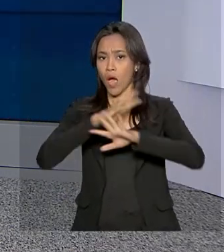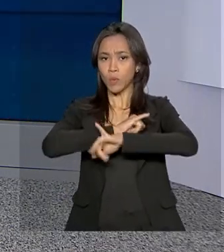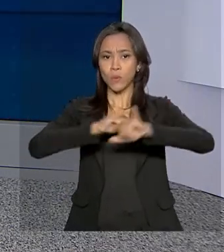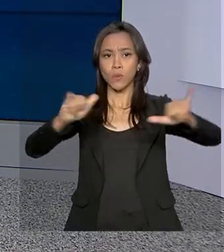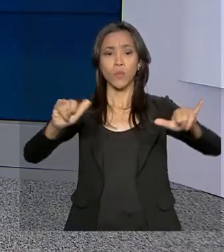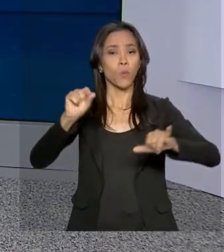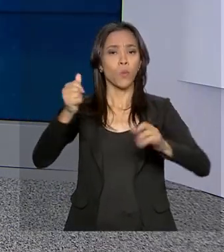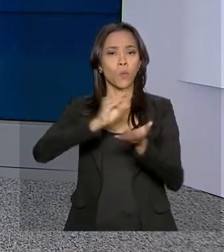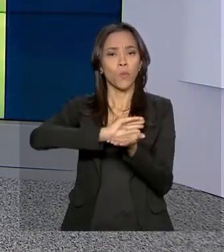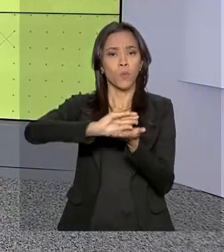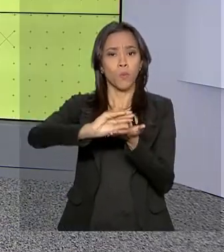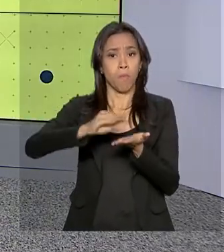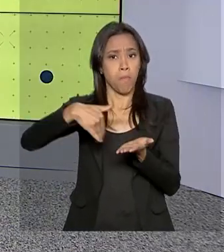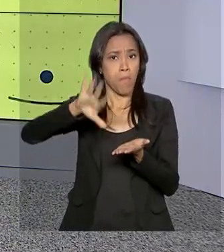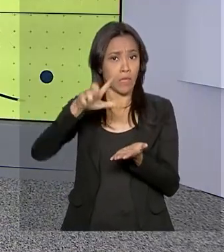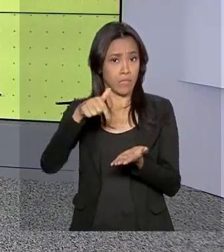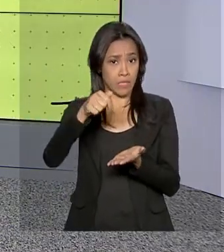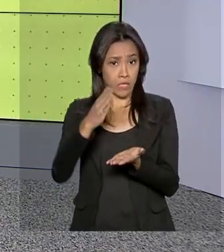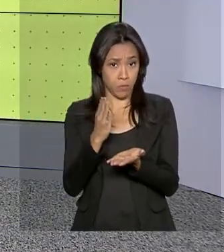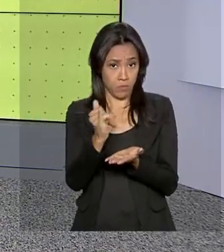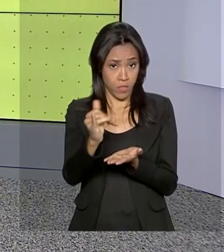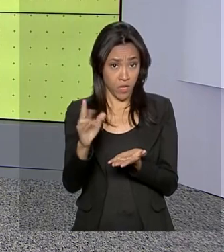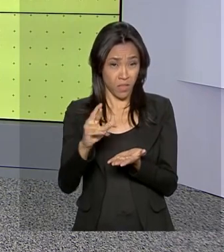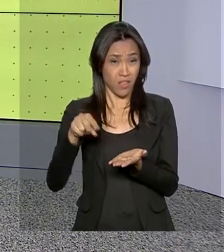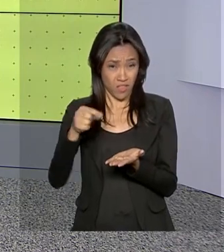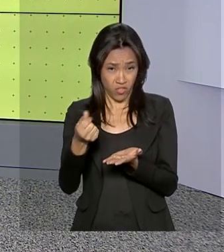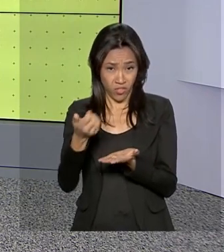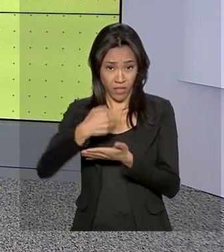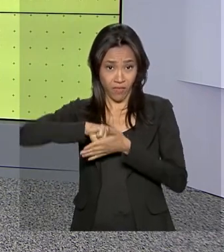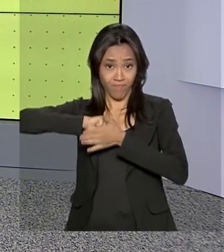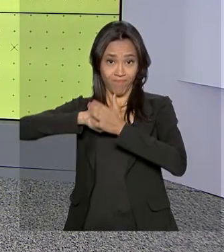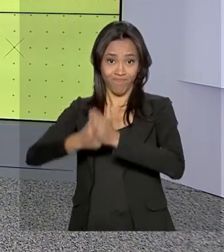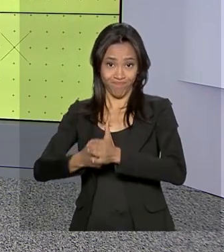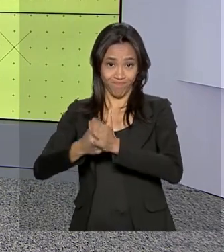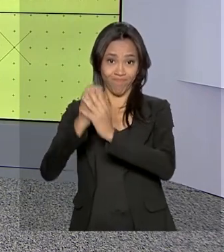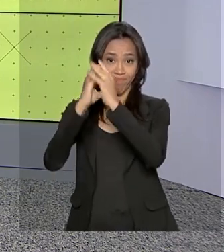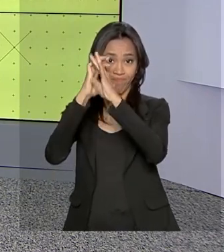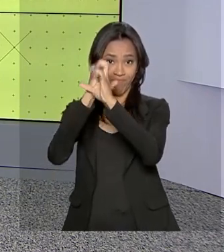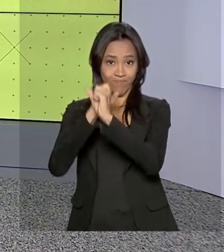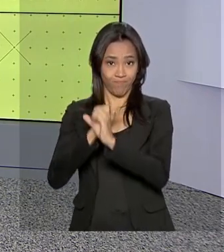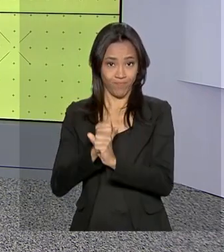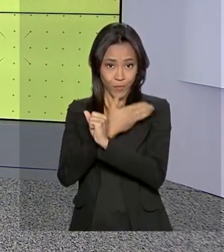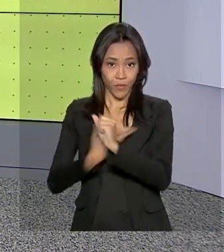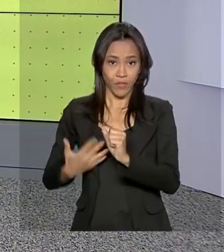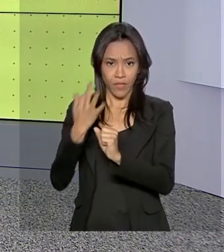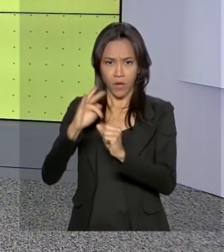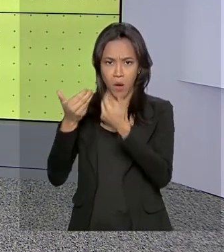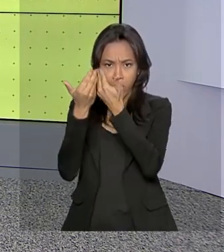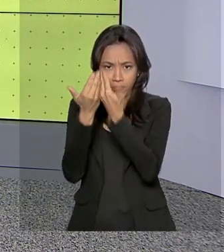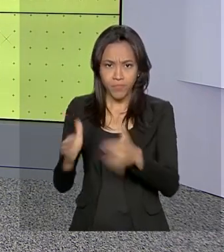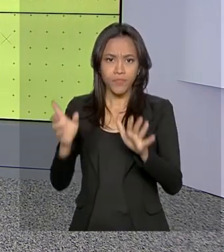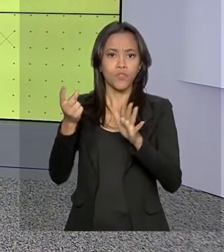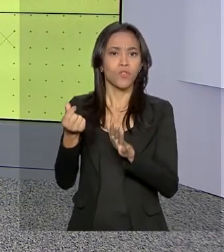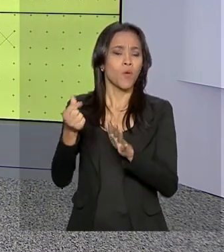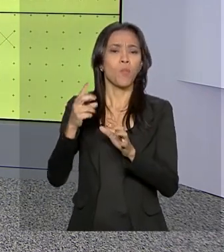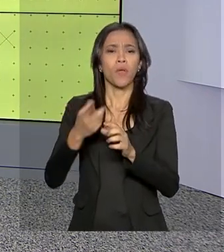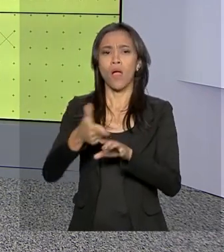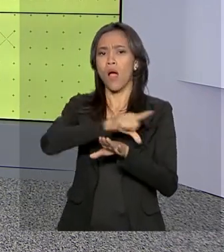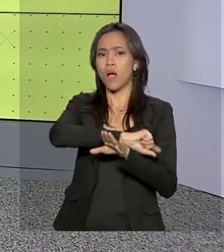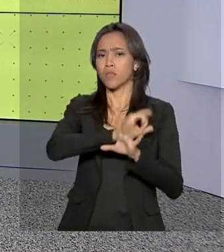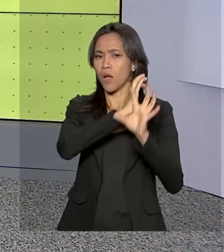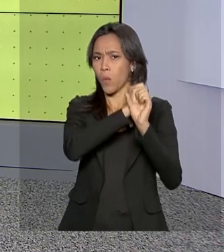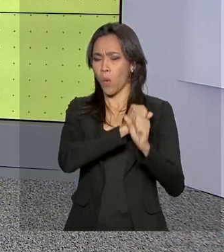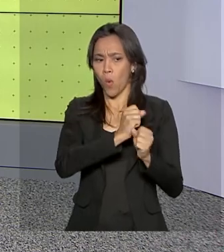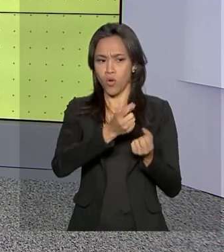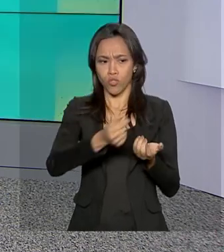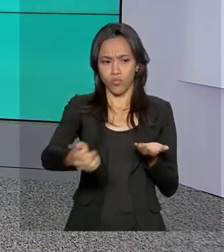7 bilhões de reais que estavam temporariamente bloqueados no orçamento federal. O desbloqueio foi calculado depois de um aumento de